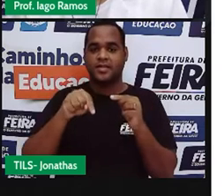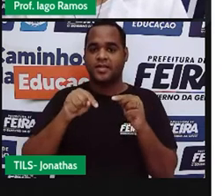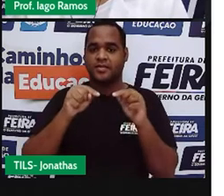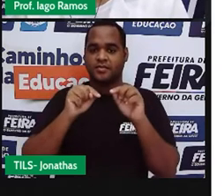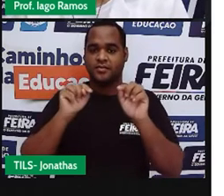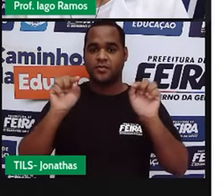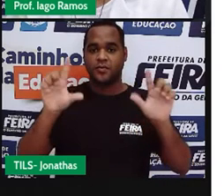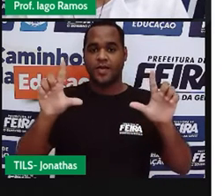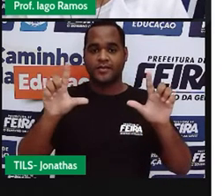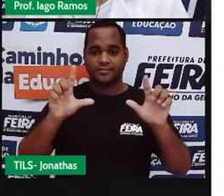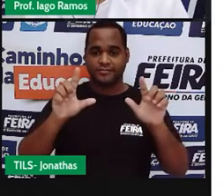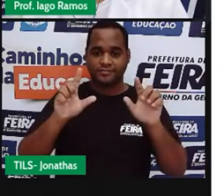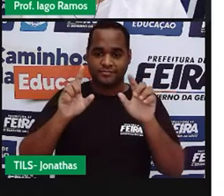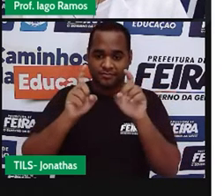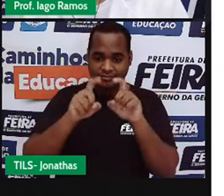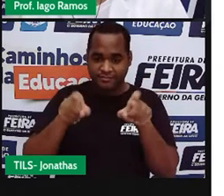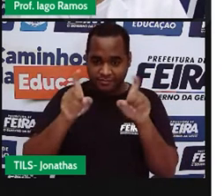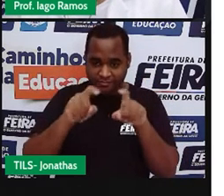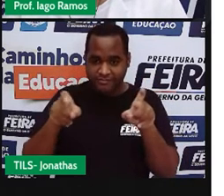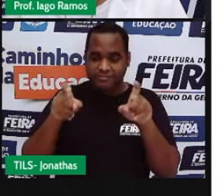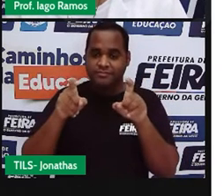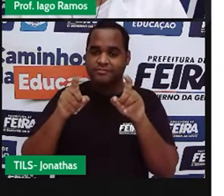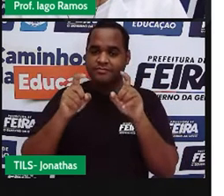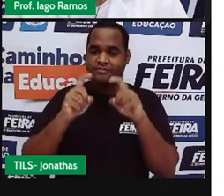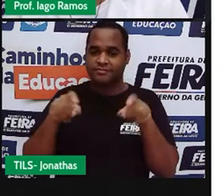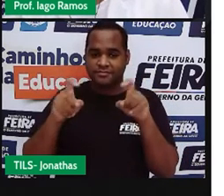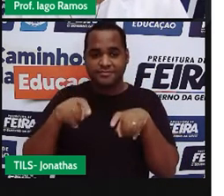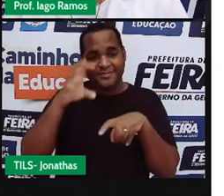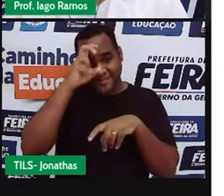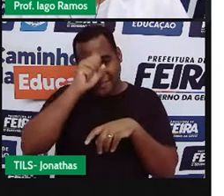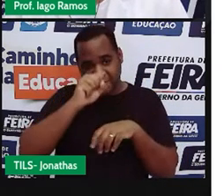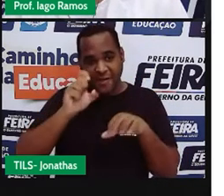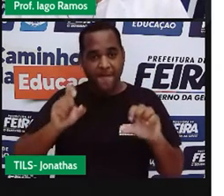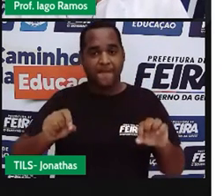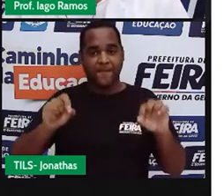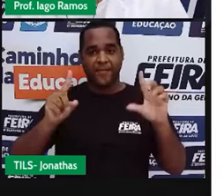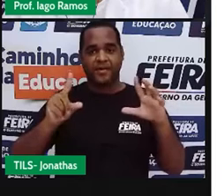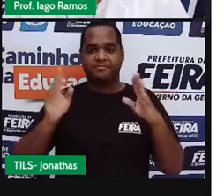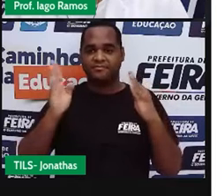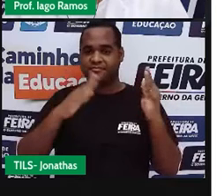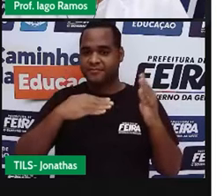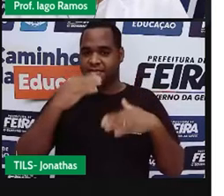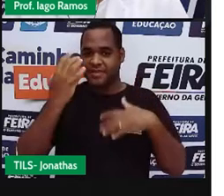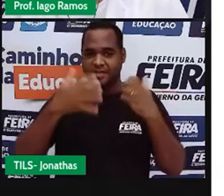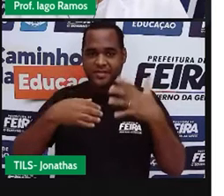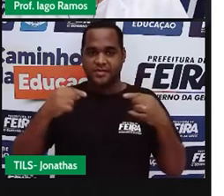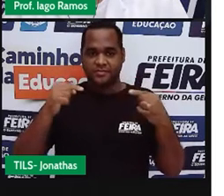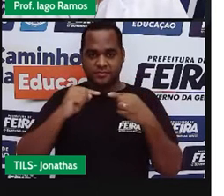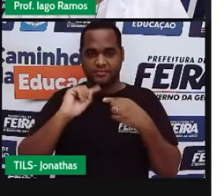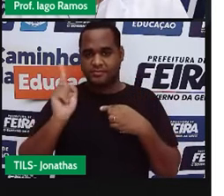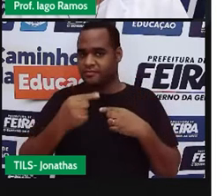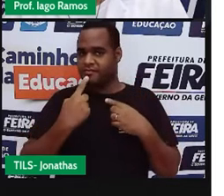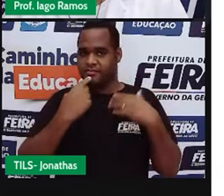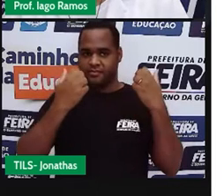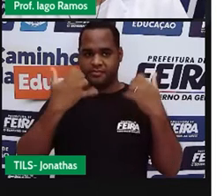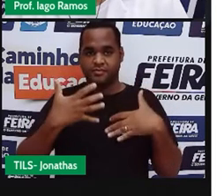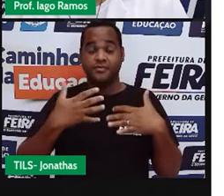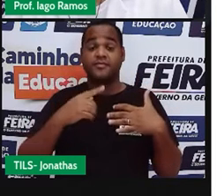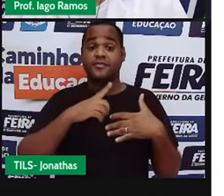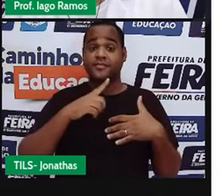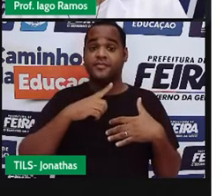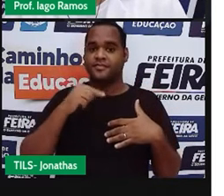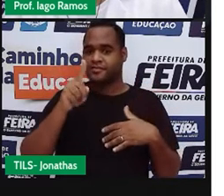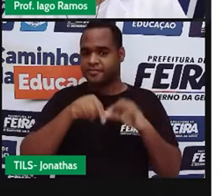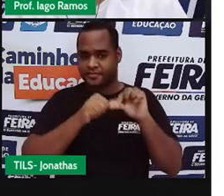digital, né? Na nossa lousa digital, certo? Que, para isso, a gente vai